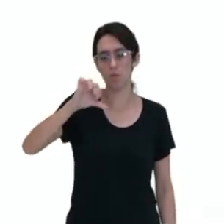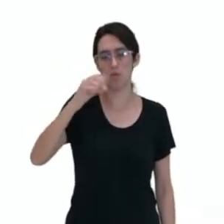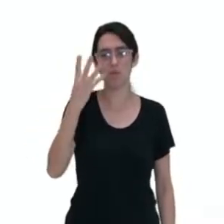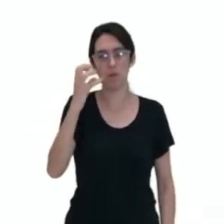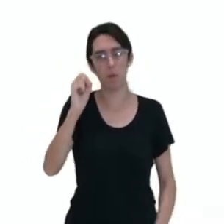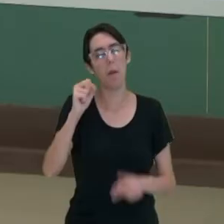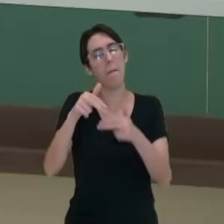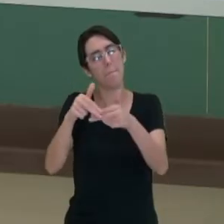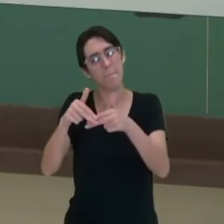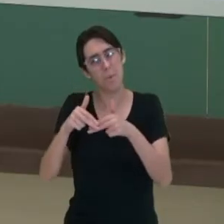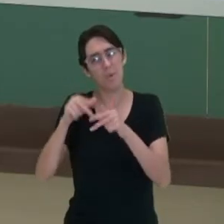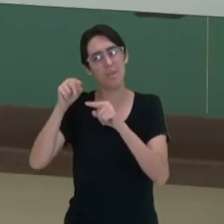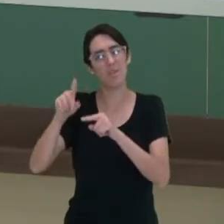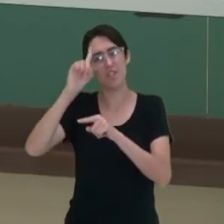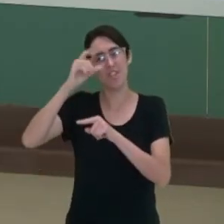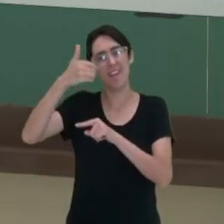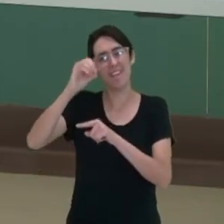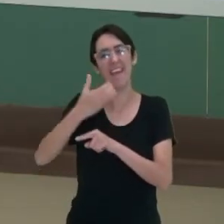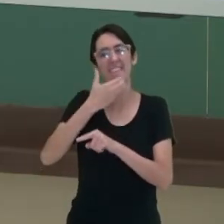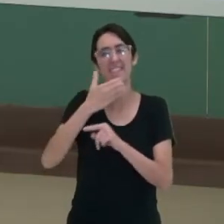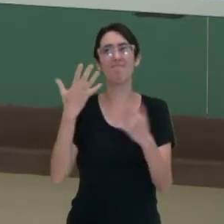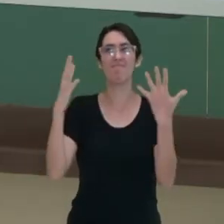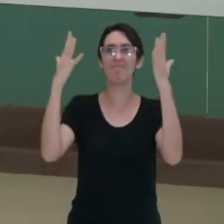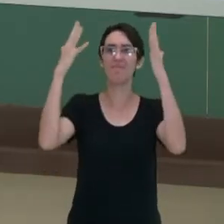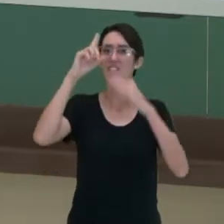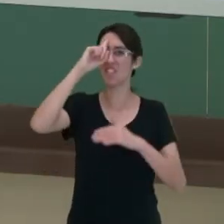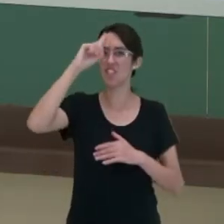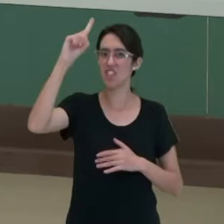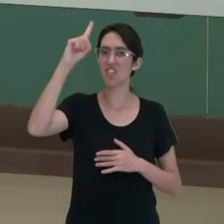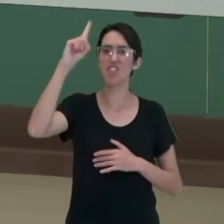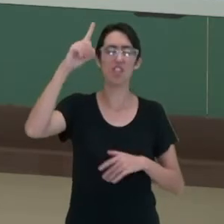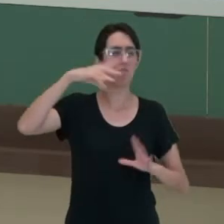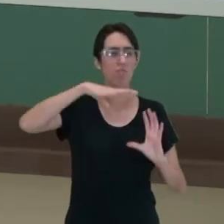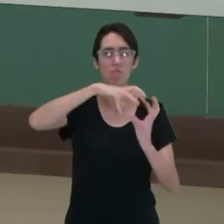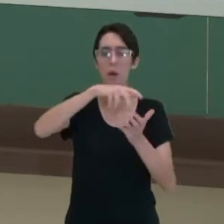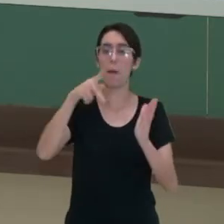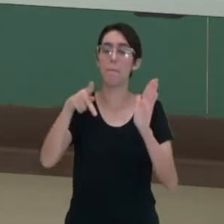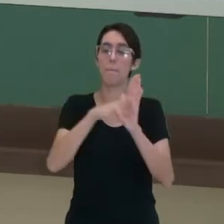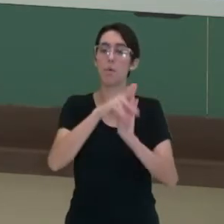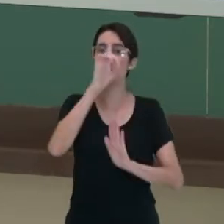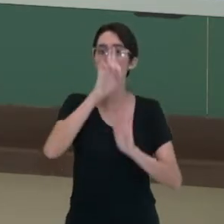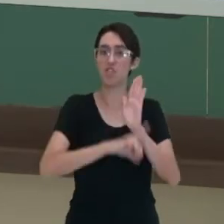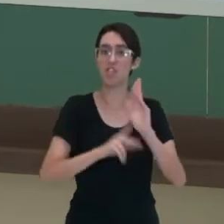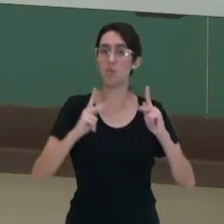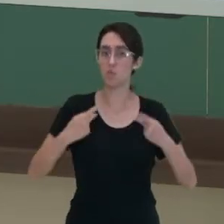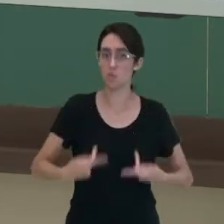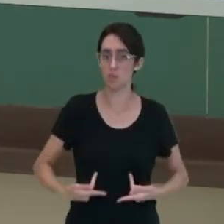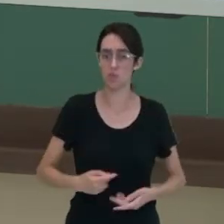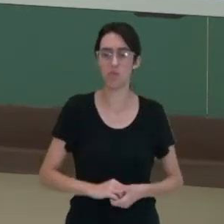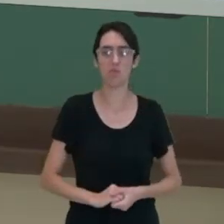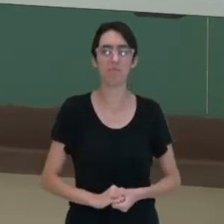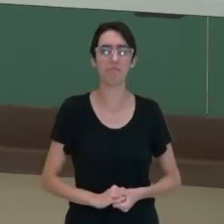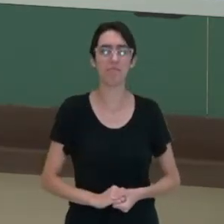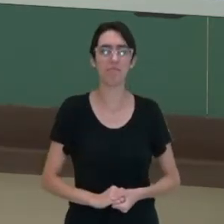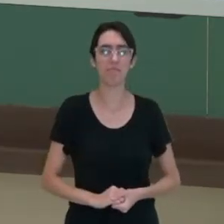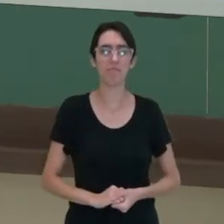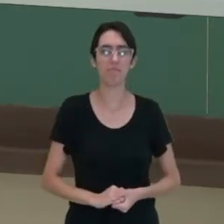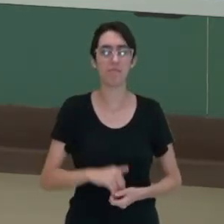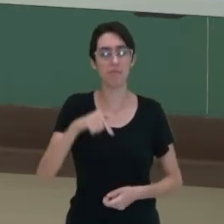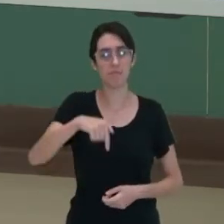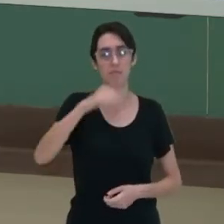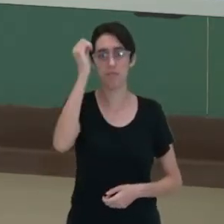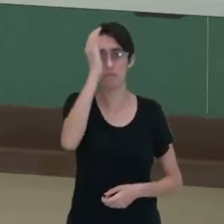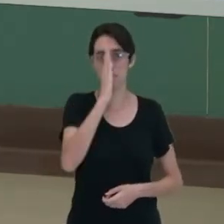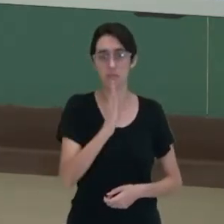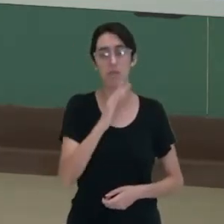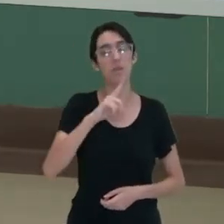isso mesmo essa data escolhida como o Dia Internacional dos Direitos Humanos. No Brasil,